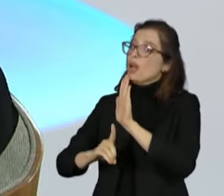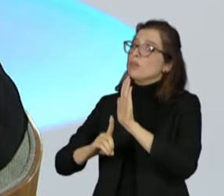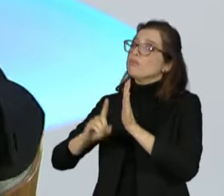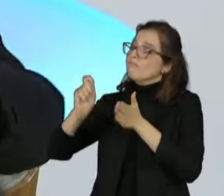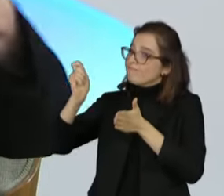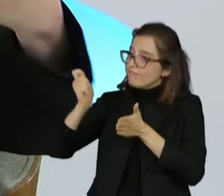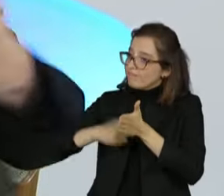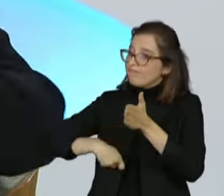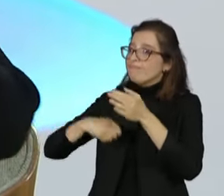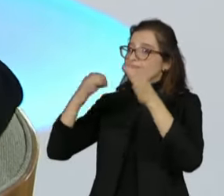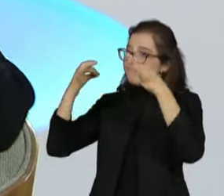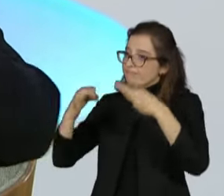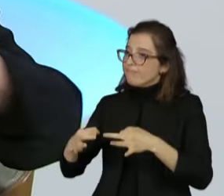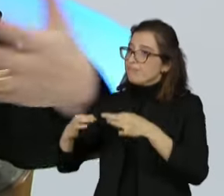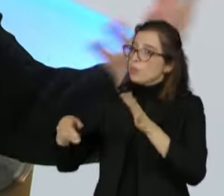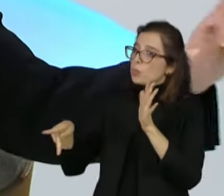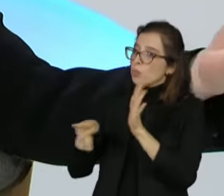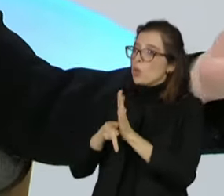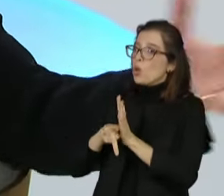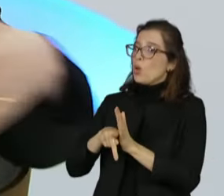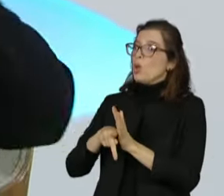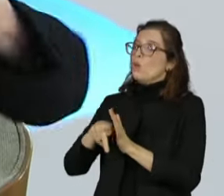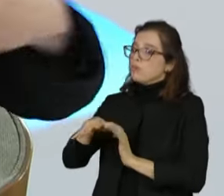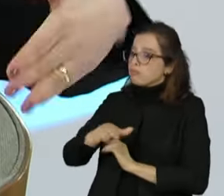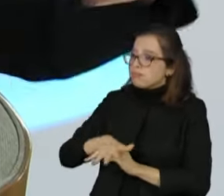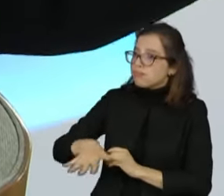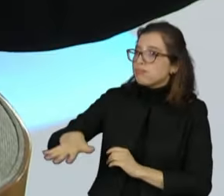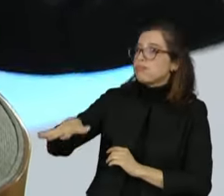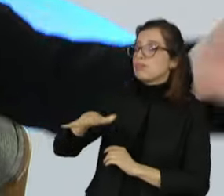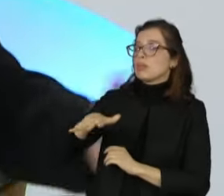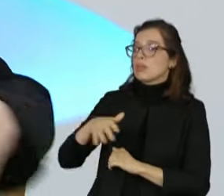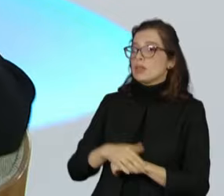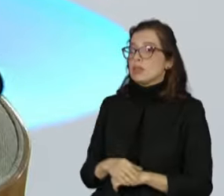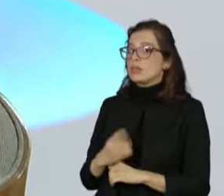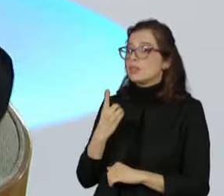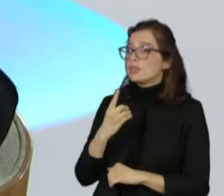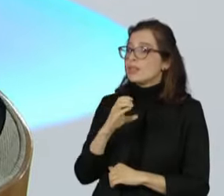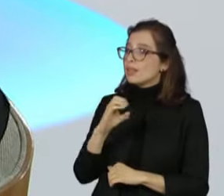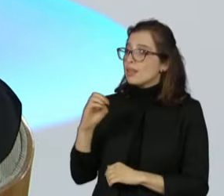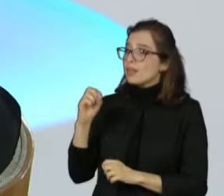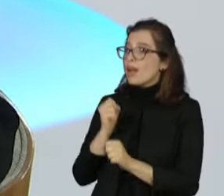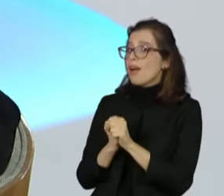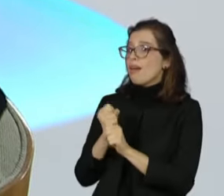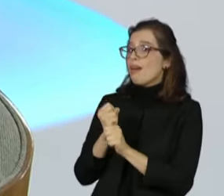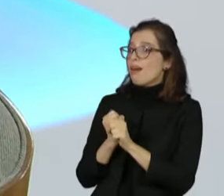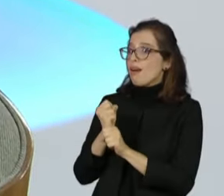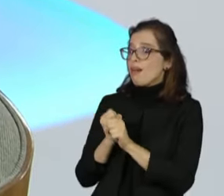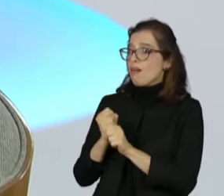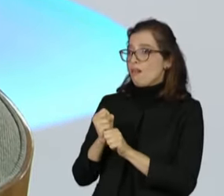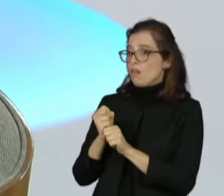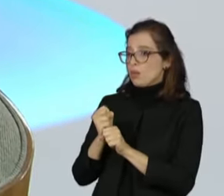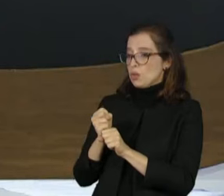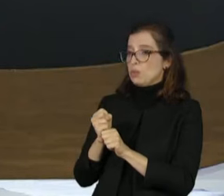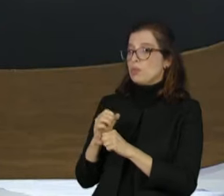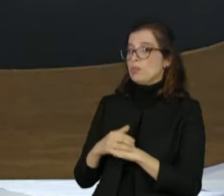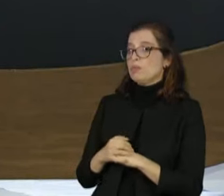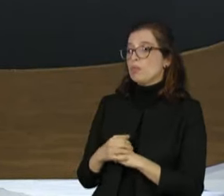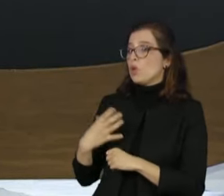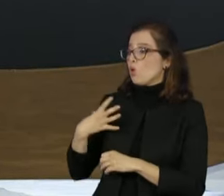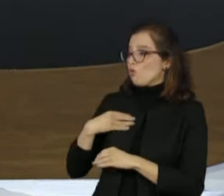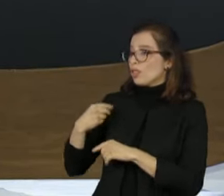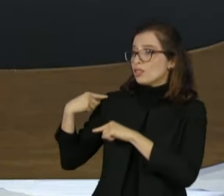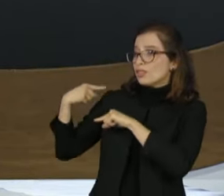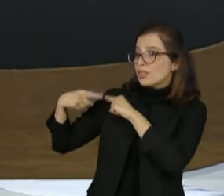posse mansa, pacífica, de boa-fé, que está, por exemplo, há 100 anos passando, não só de pai para filho, mas dentro da cadeia,